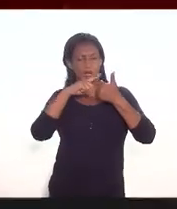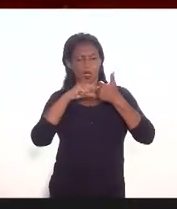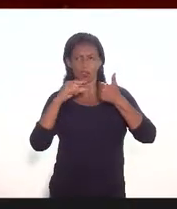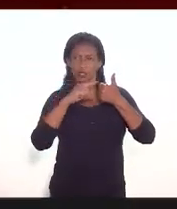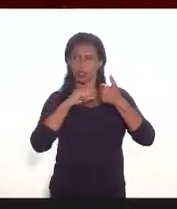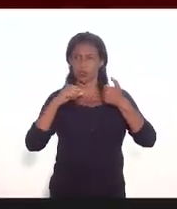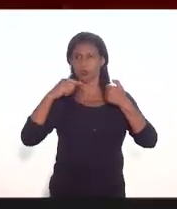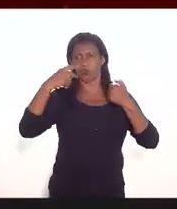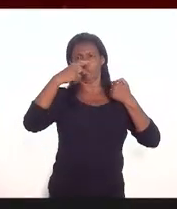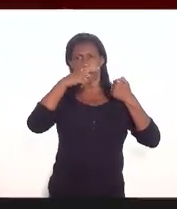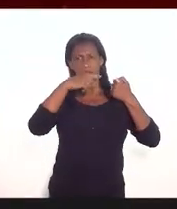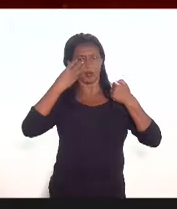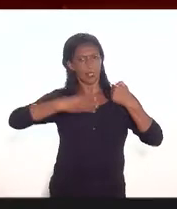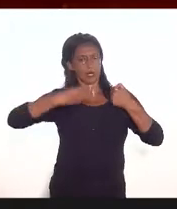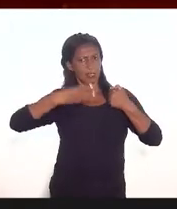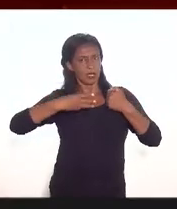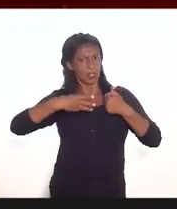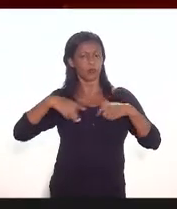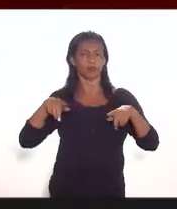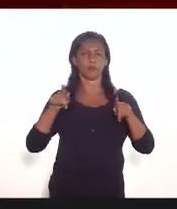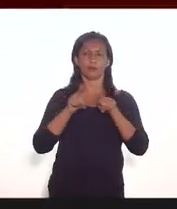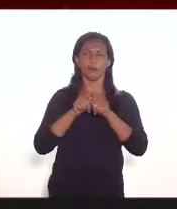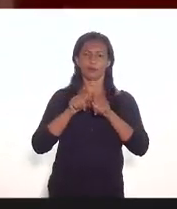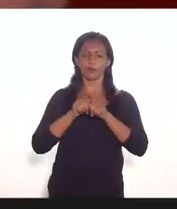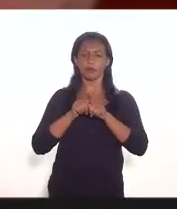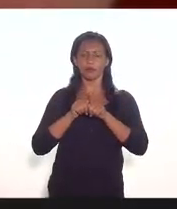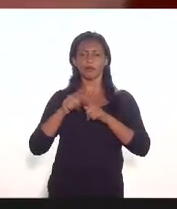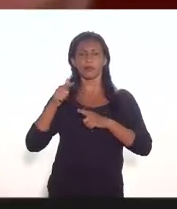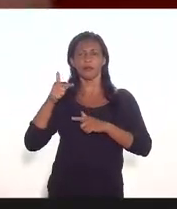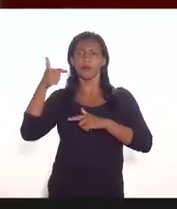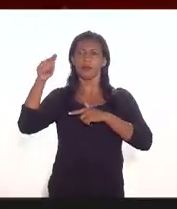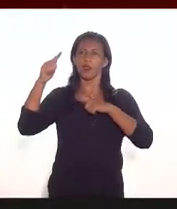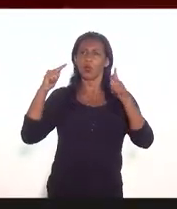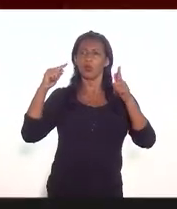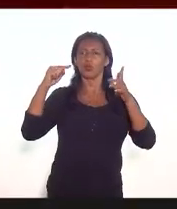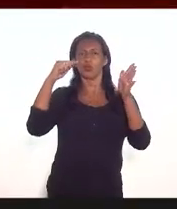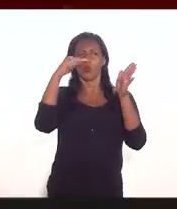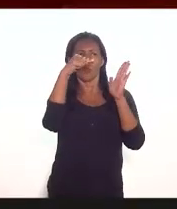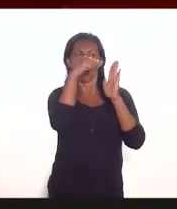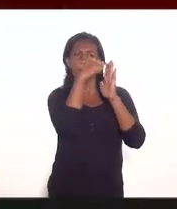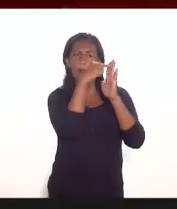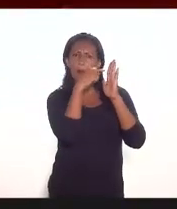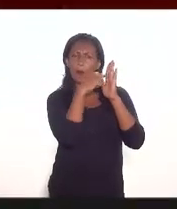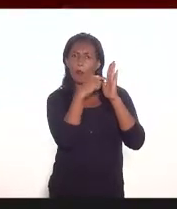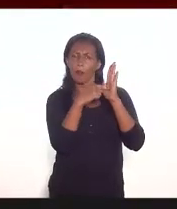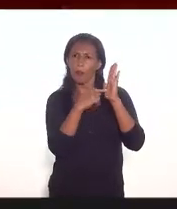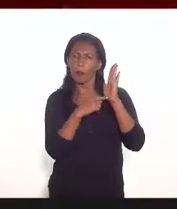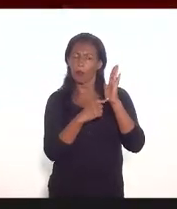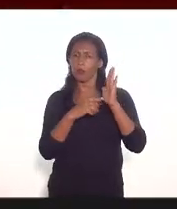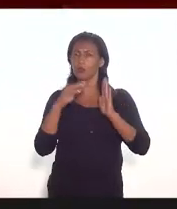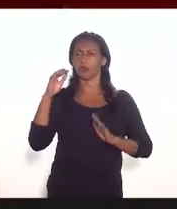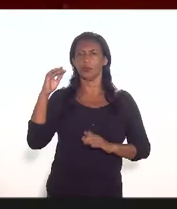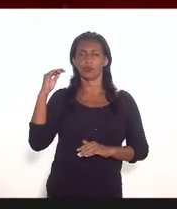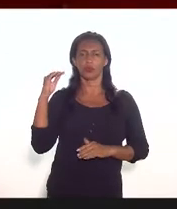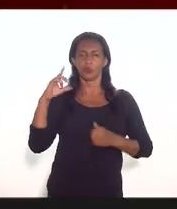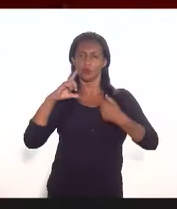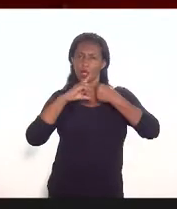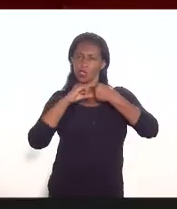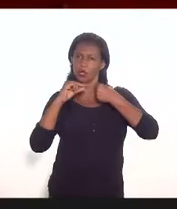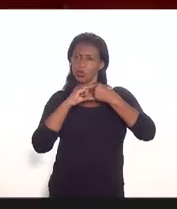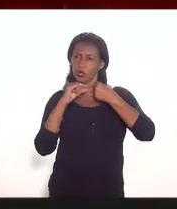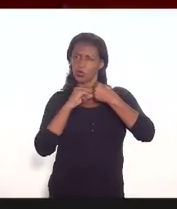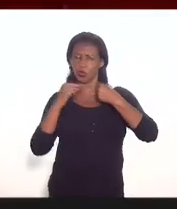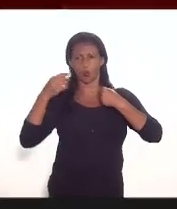e também que em outros pontos do especialmente no artigo quarto